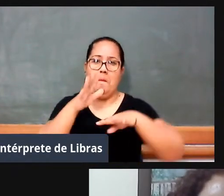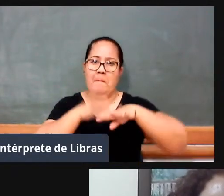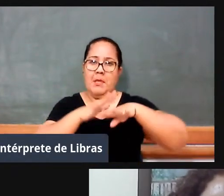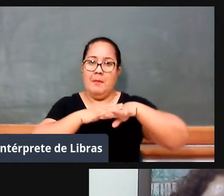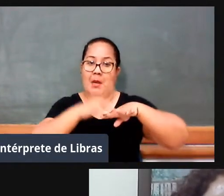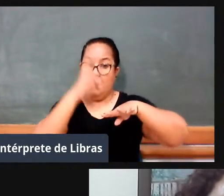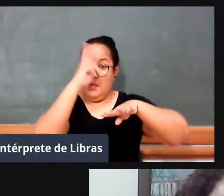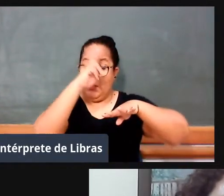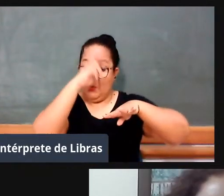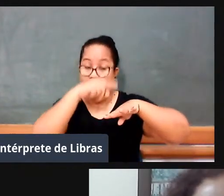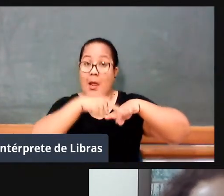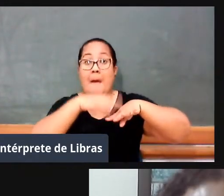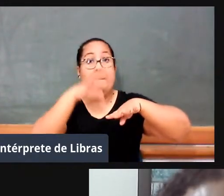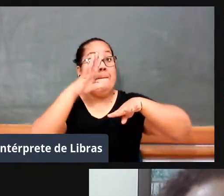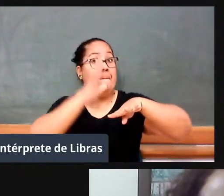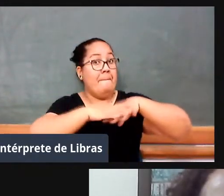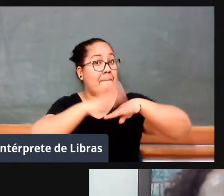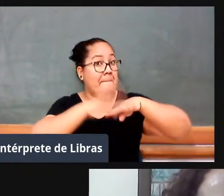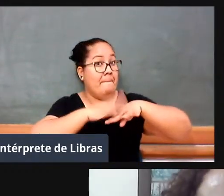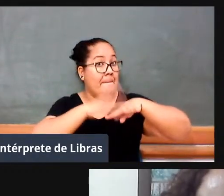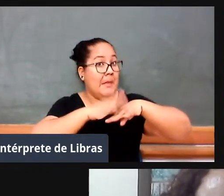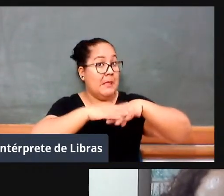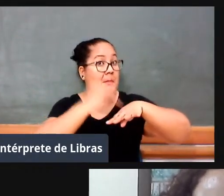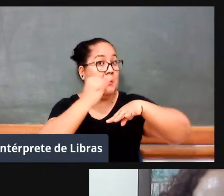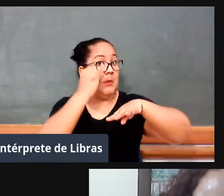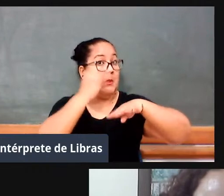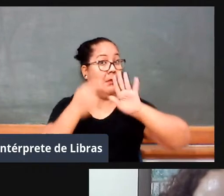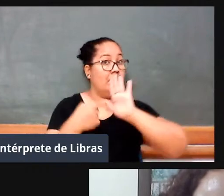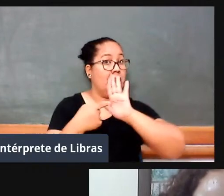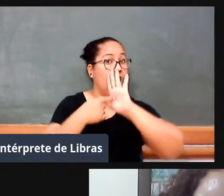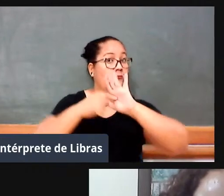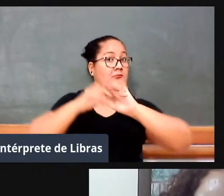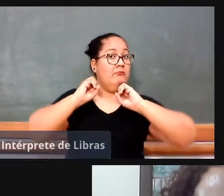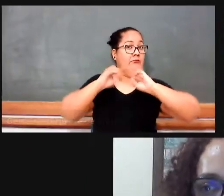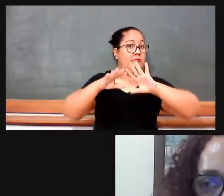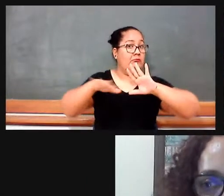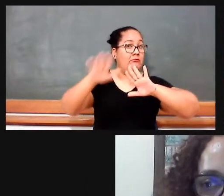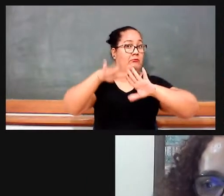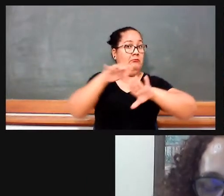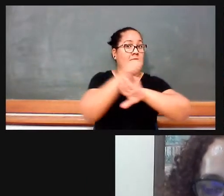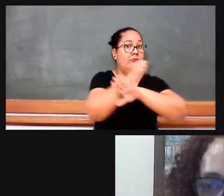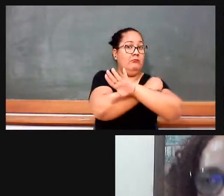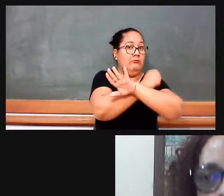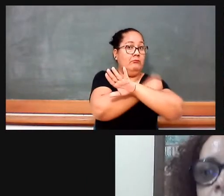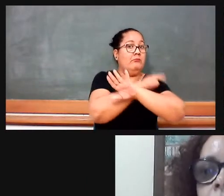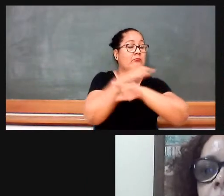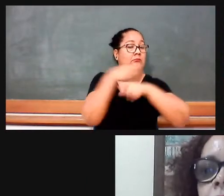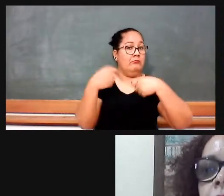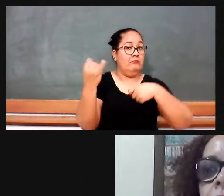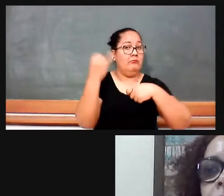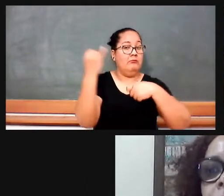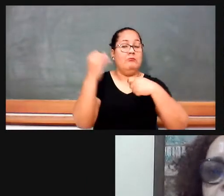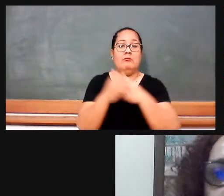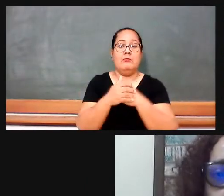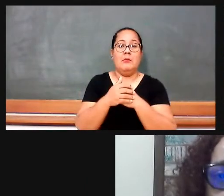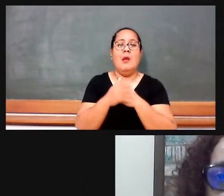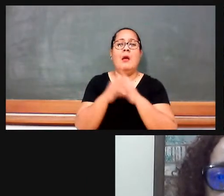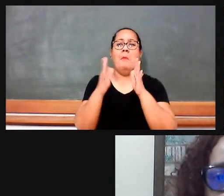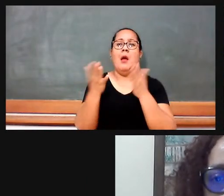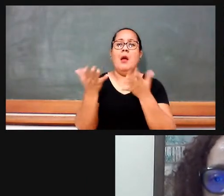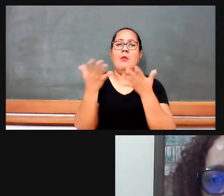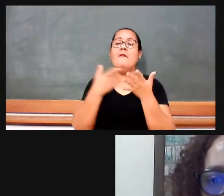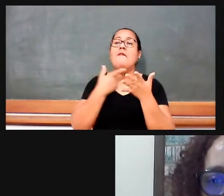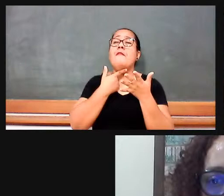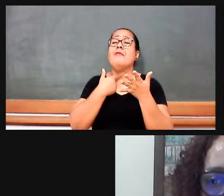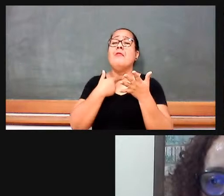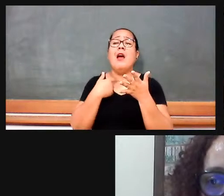história da educação matemática, e até hoje, né, a gente vem batalhando para incluir na formação